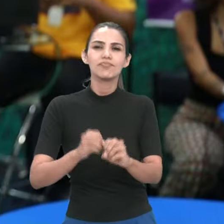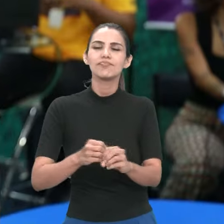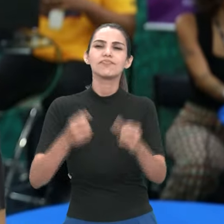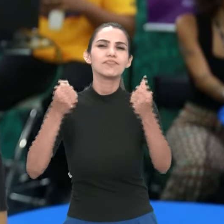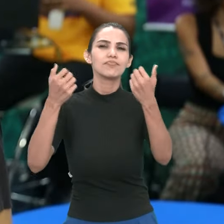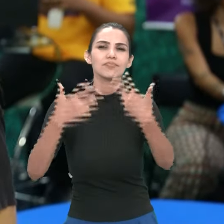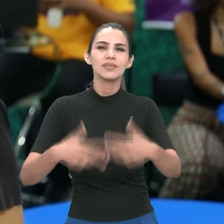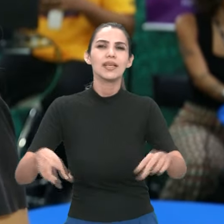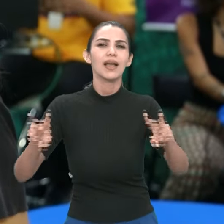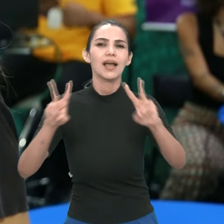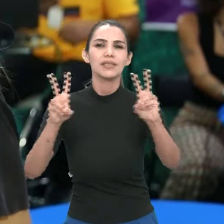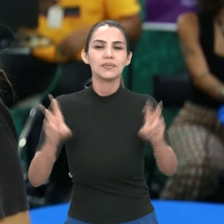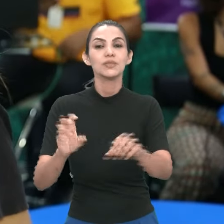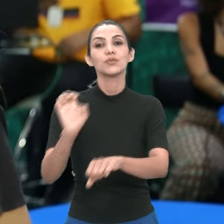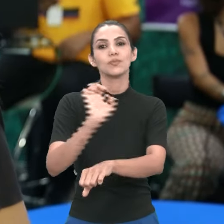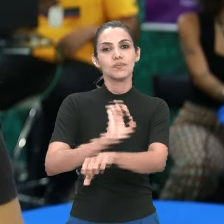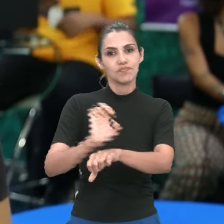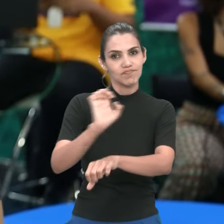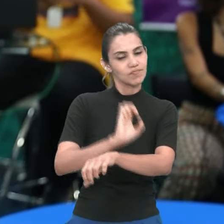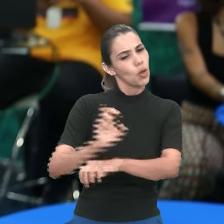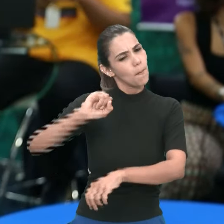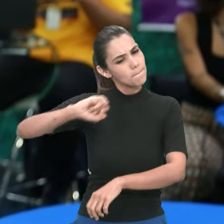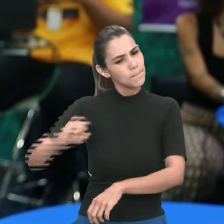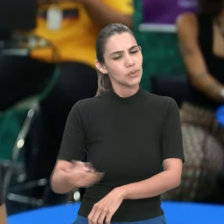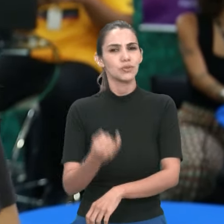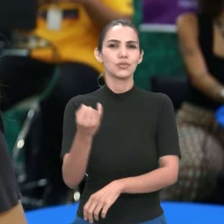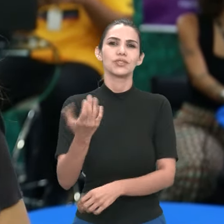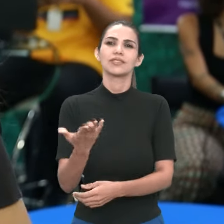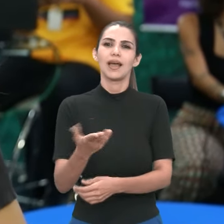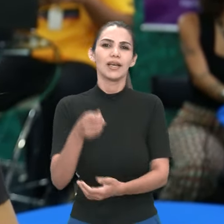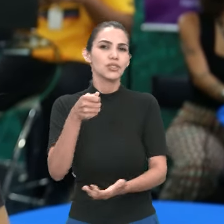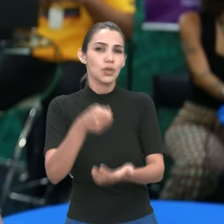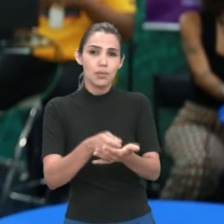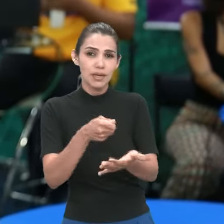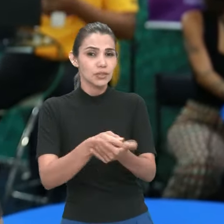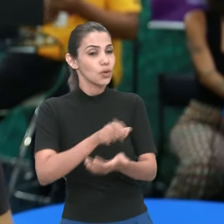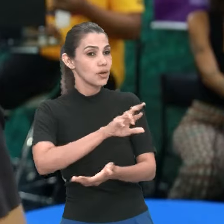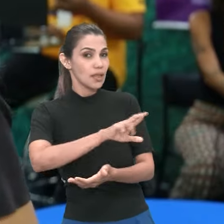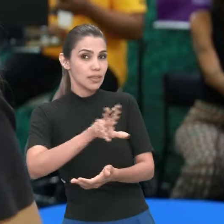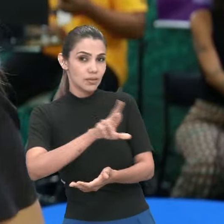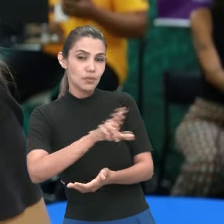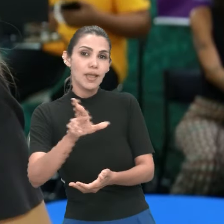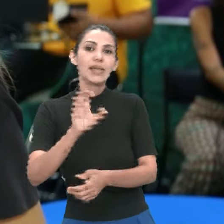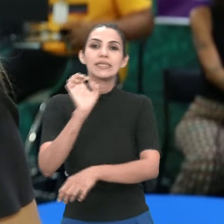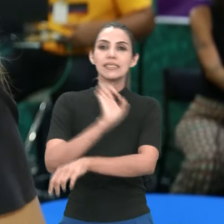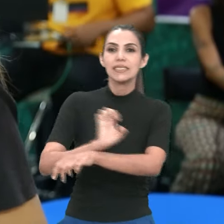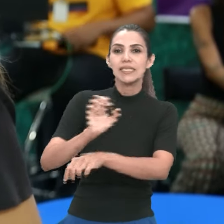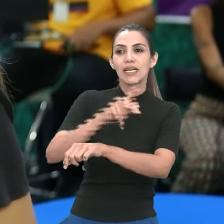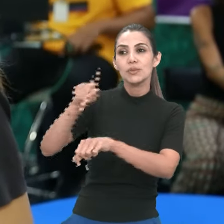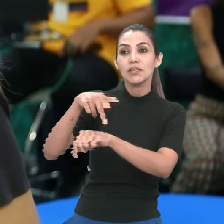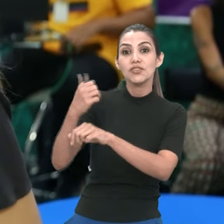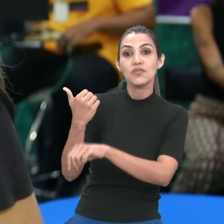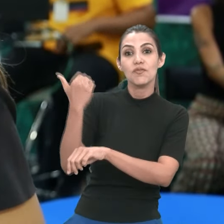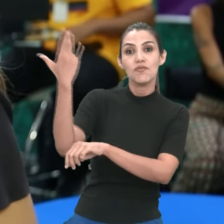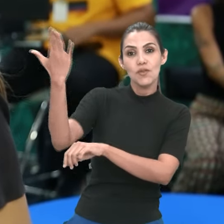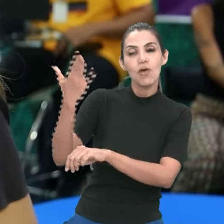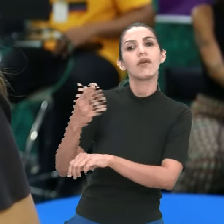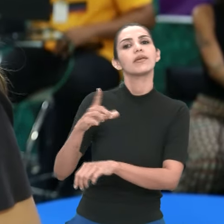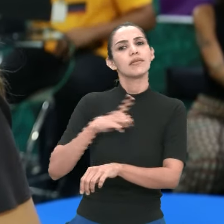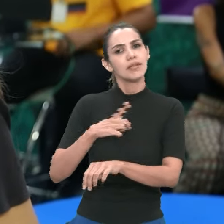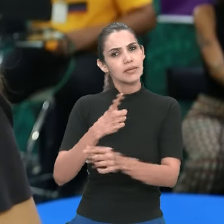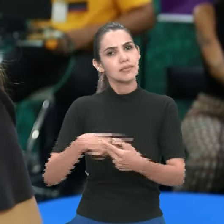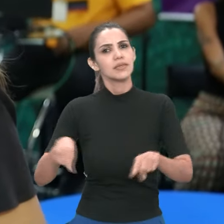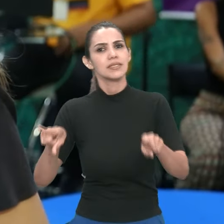os estudantes um pouquinho sobre estágio, oportunidades de estágio não obrigatório, estágios internacionais. Então, nós vamos ter aqui a parceria da